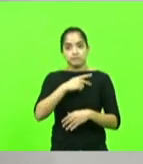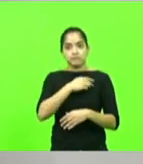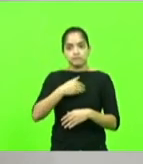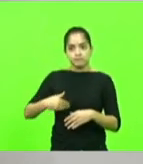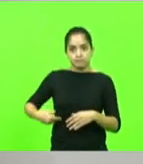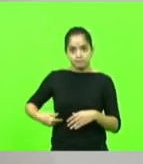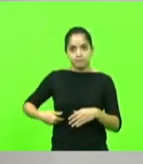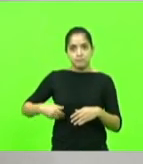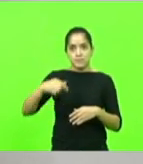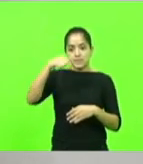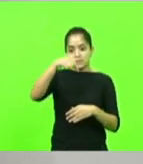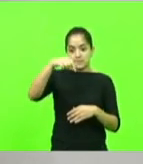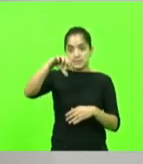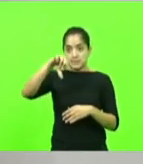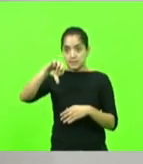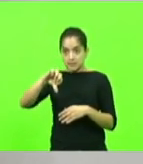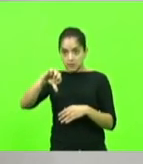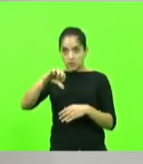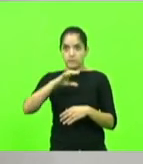policiais.